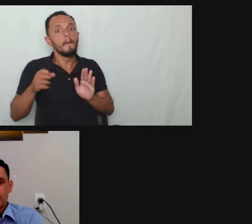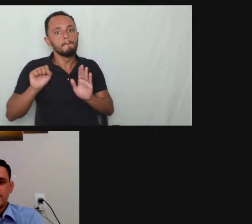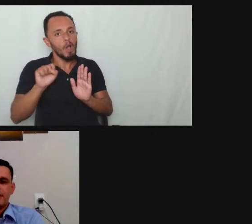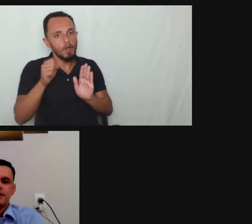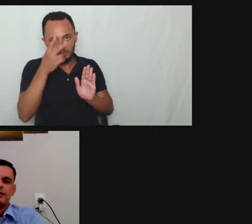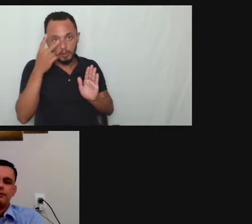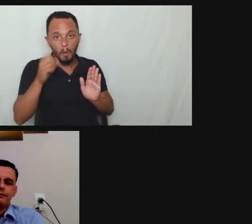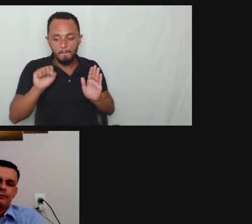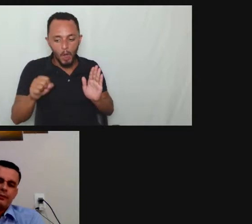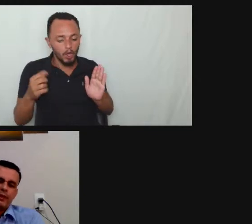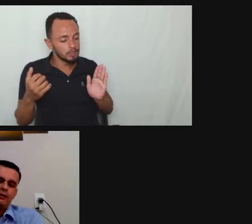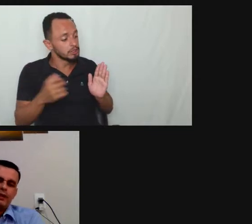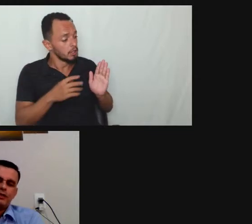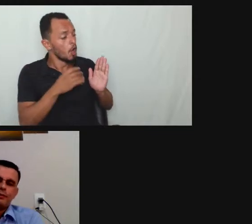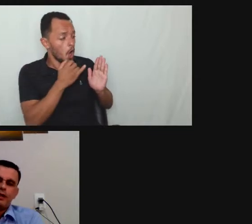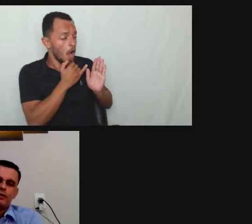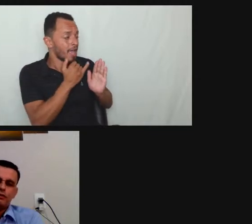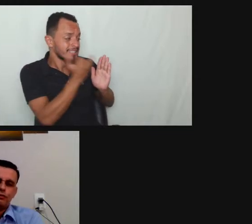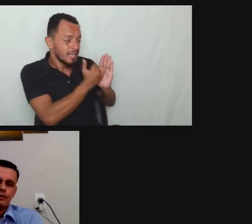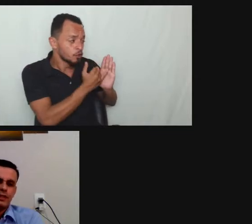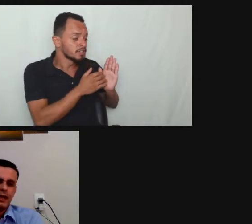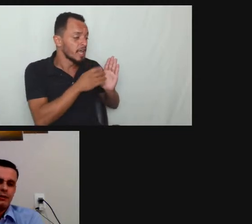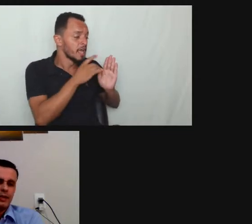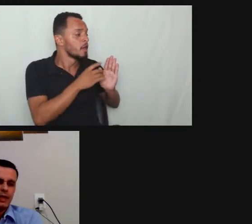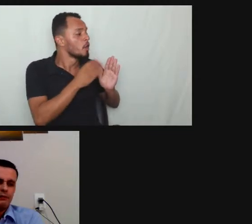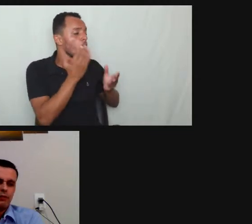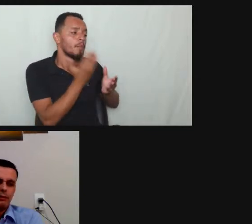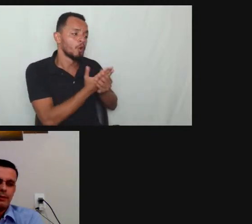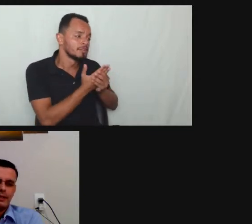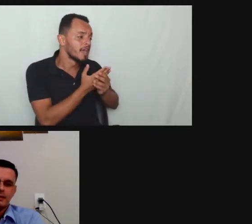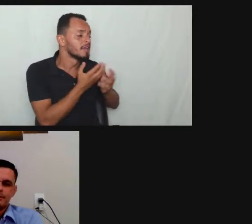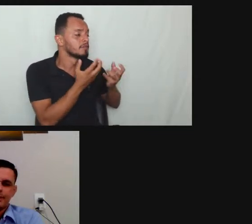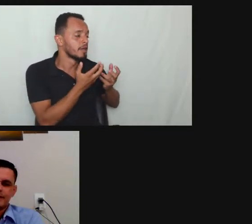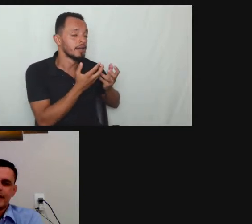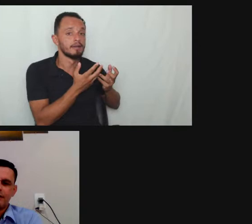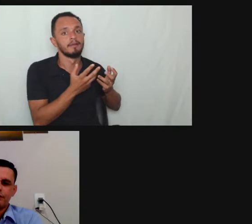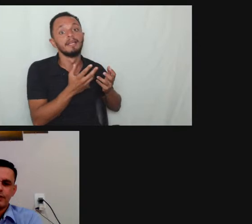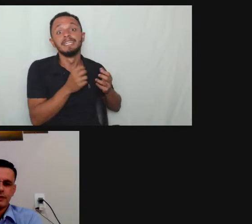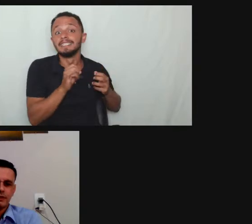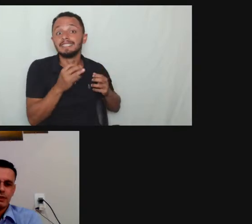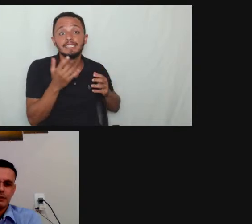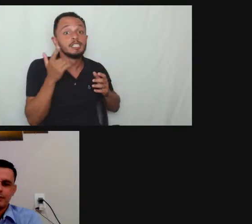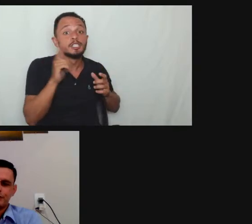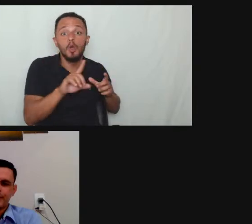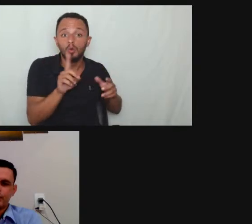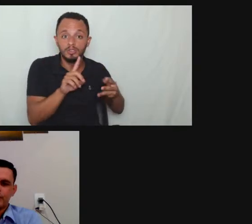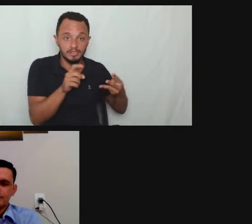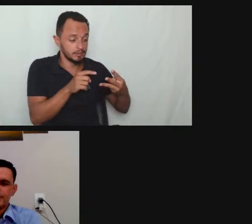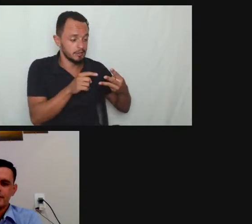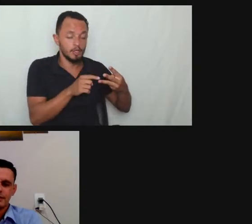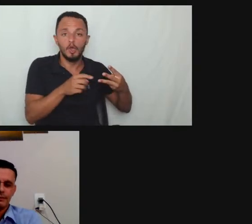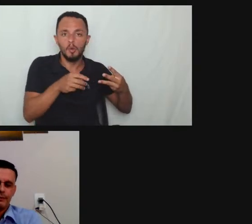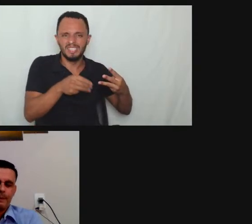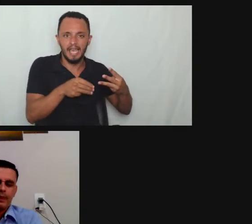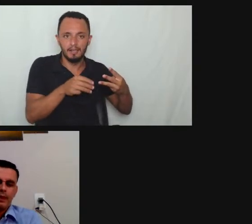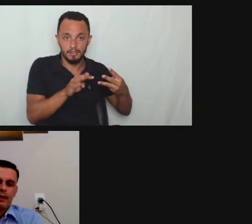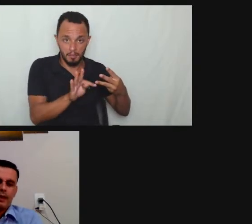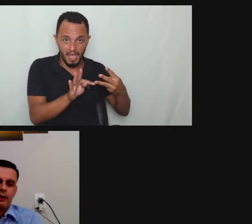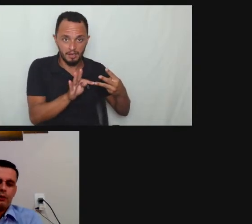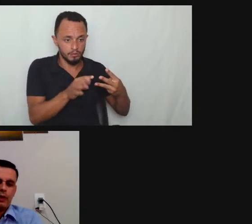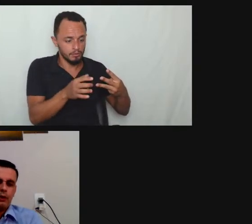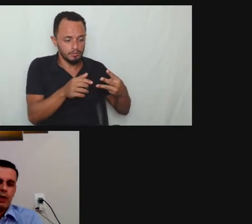não conseguindo infelizmente judiciário que é a forma mais mais gravosa que nós temos mais penosa mas